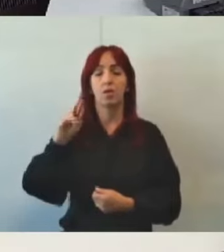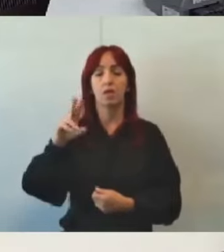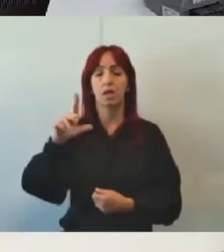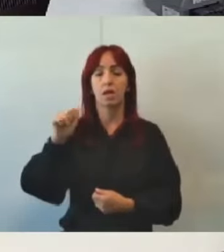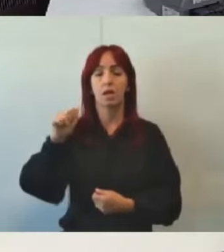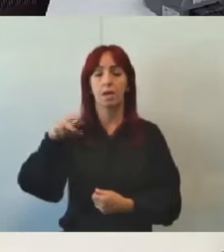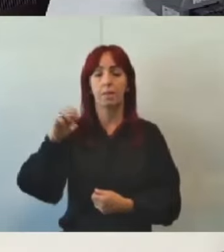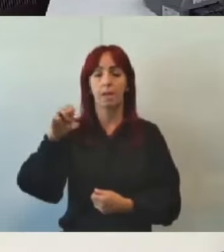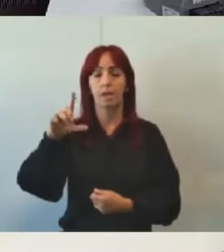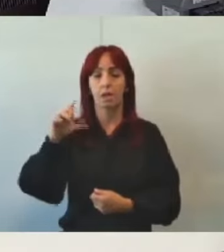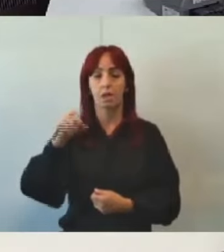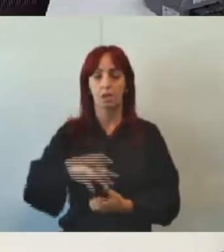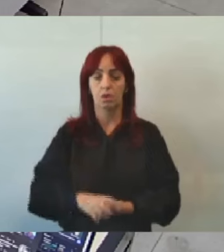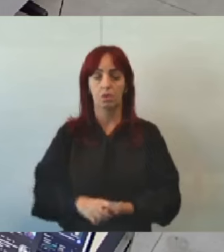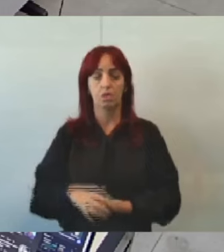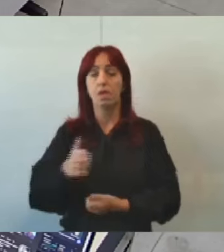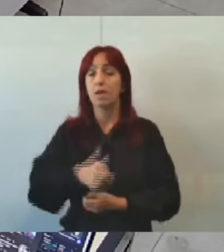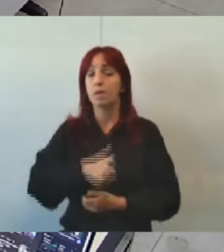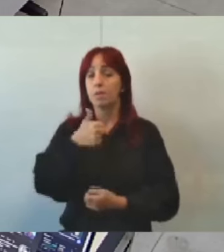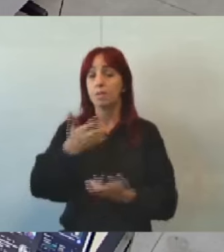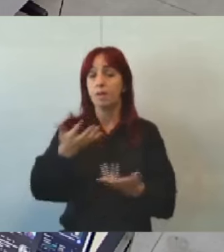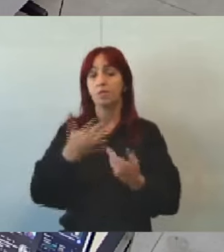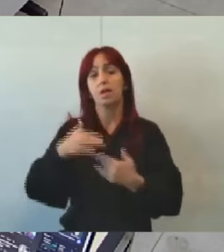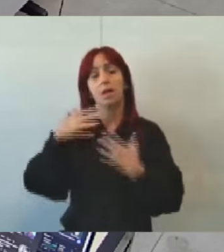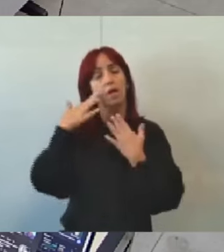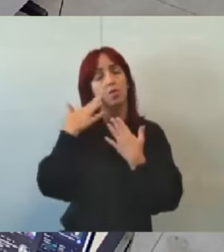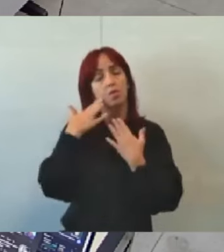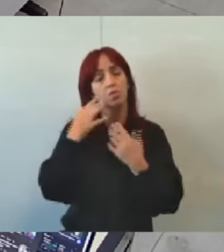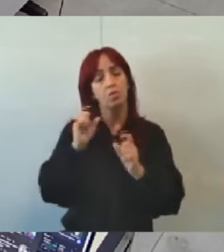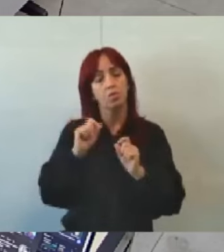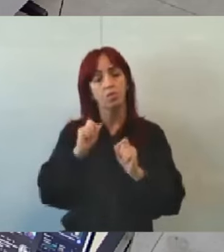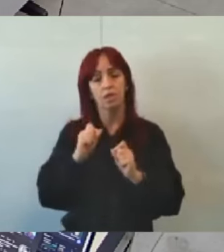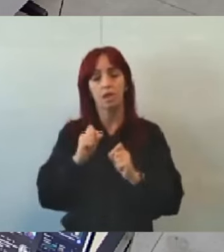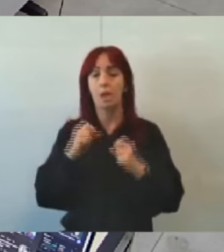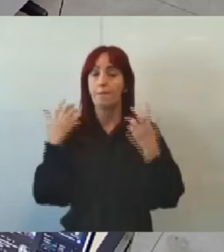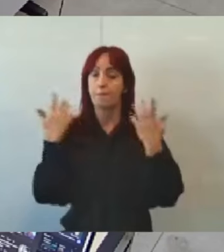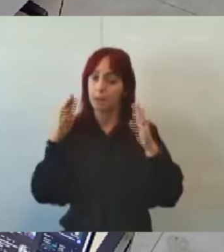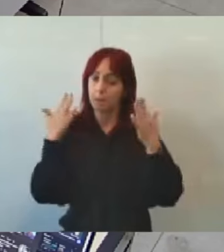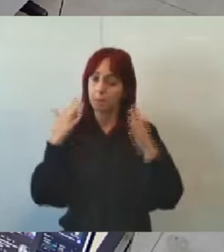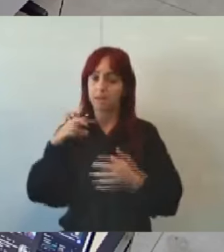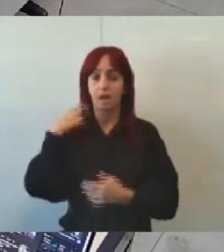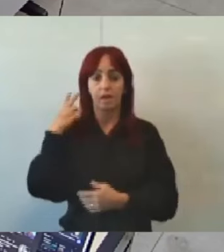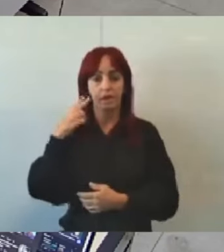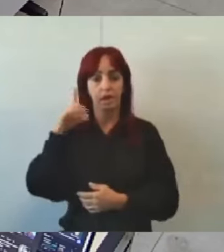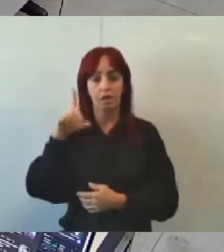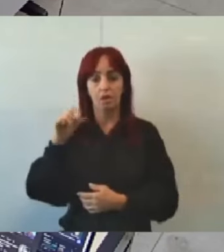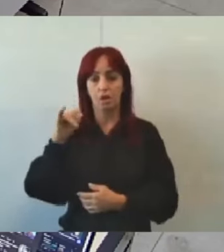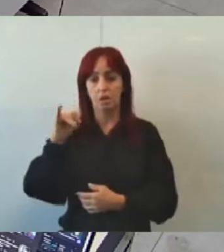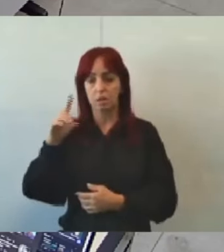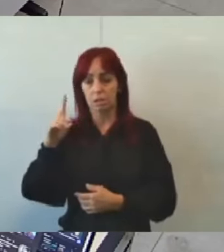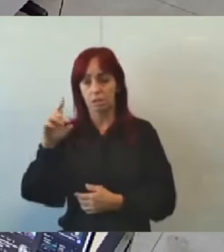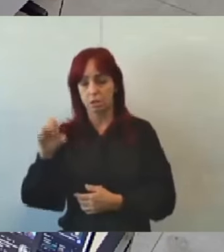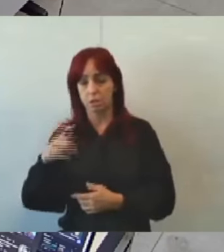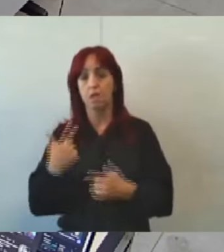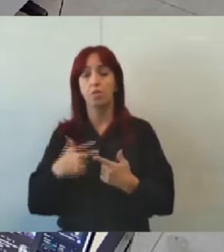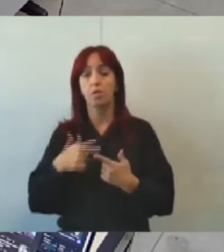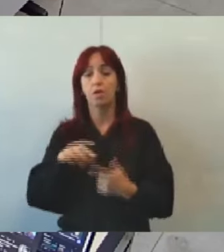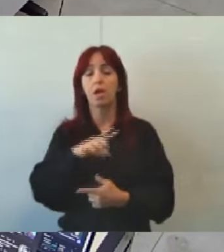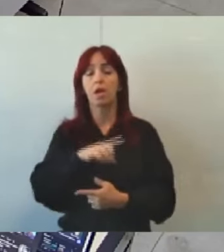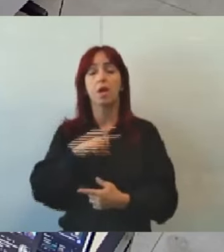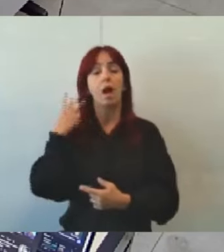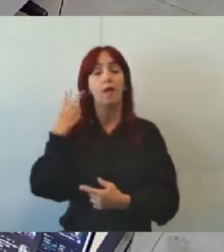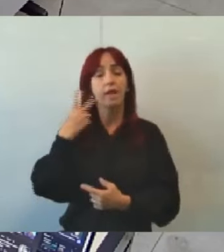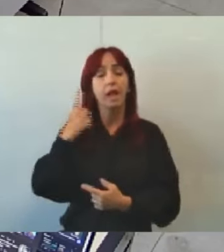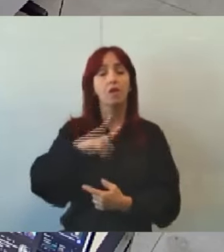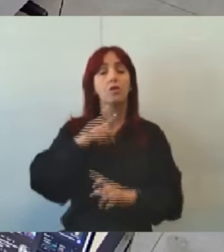a vereadora Luíde Gonçalves pelo relatório creio que vossa excelência fez um raio x dos